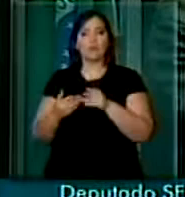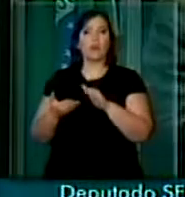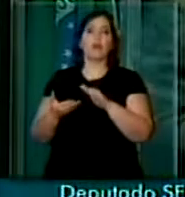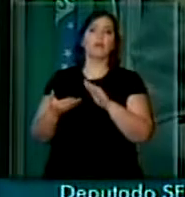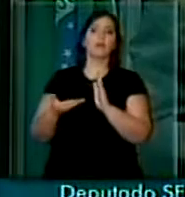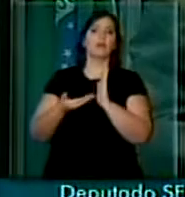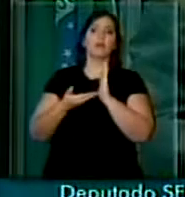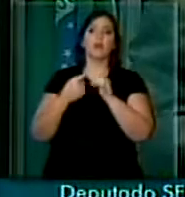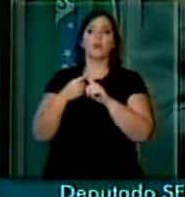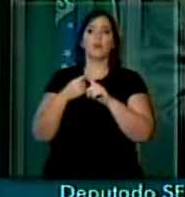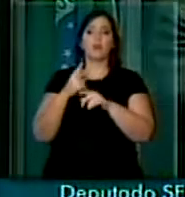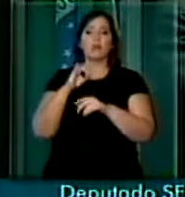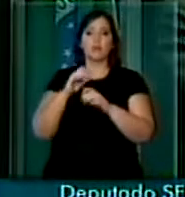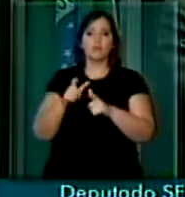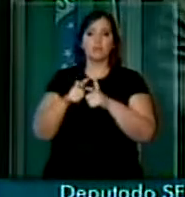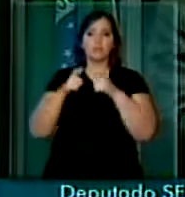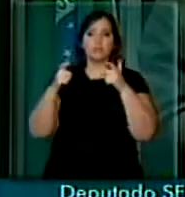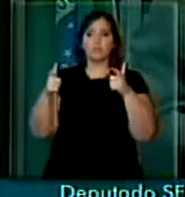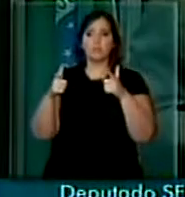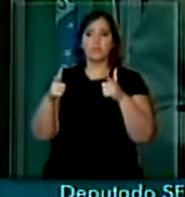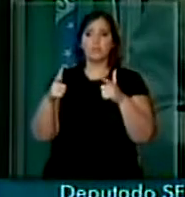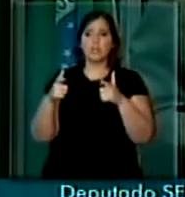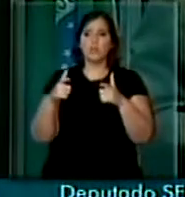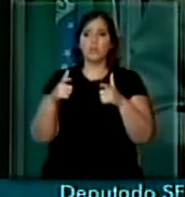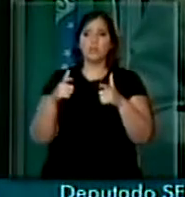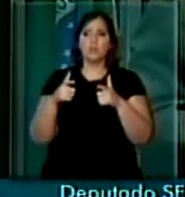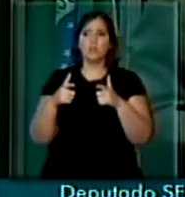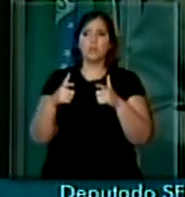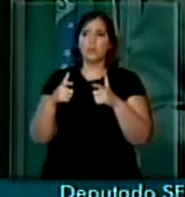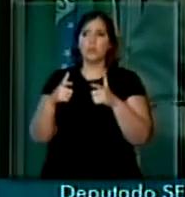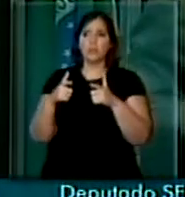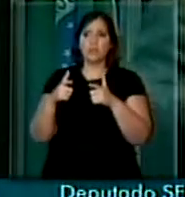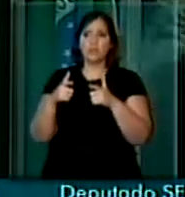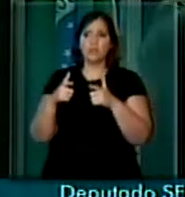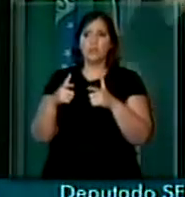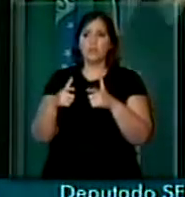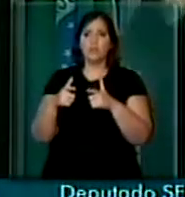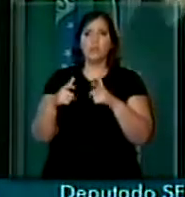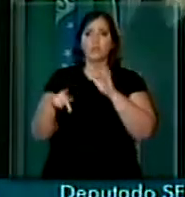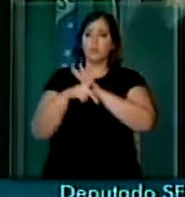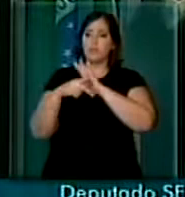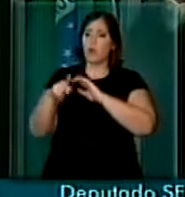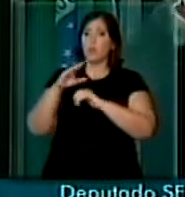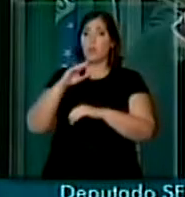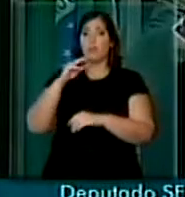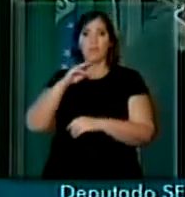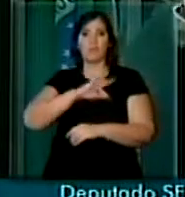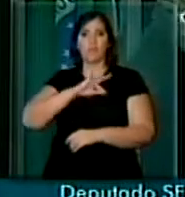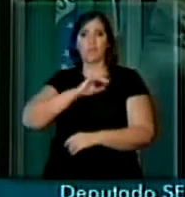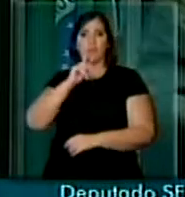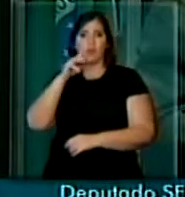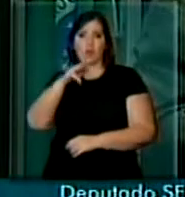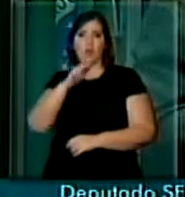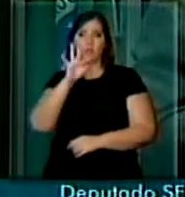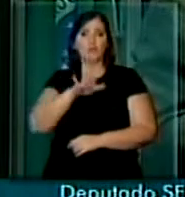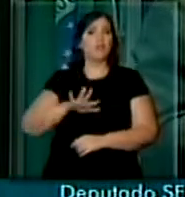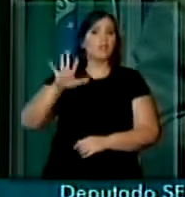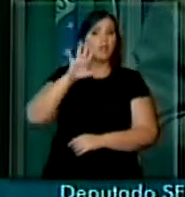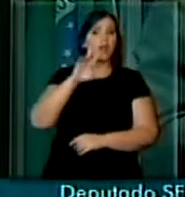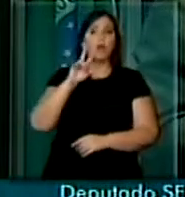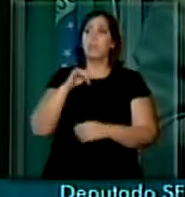vantagens à remuneração dos policiais militares do Distrito Federal, sem estender essas vantagens aos